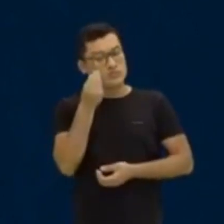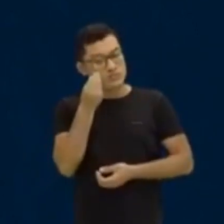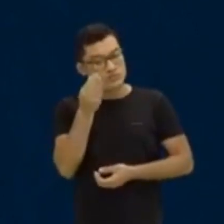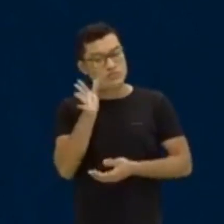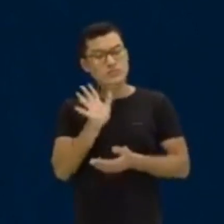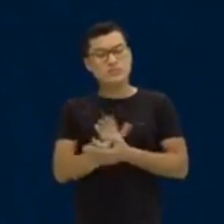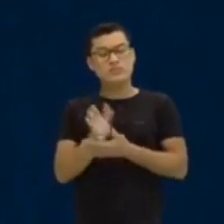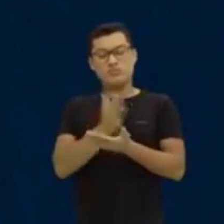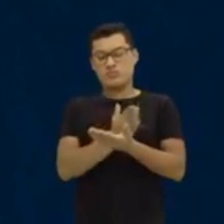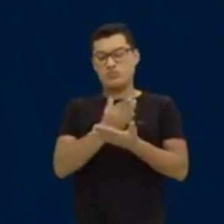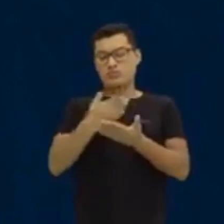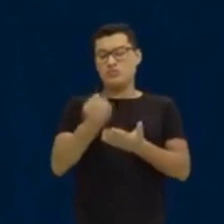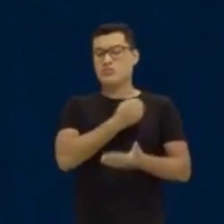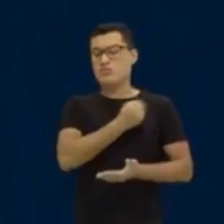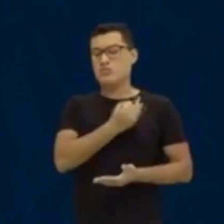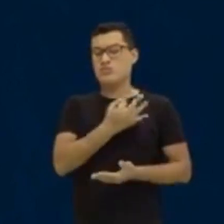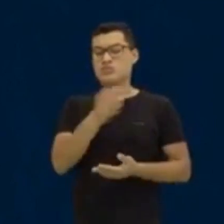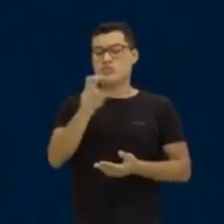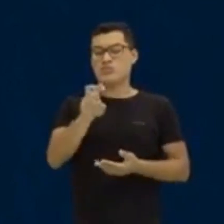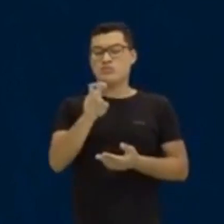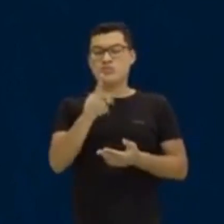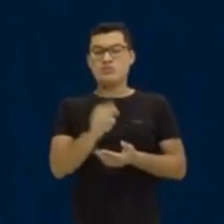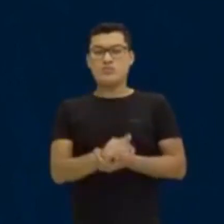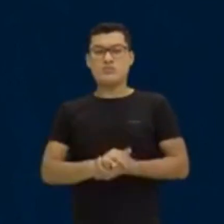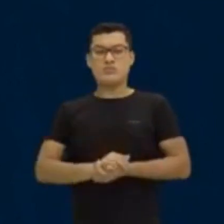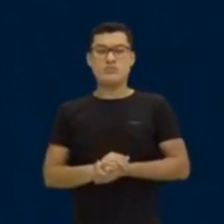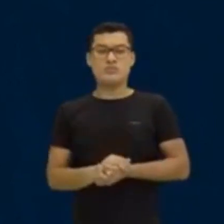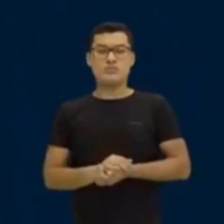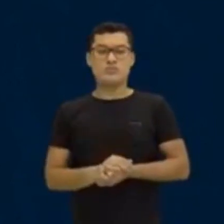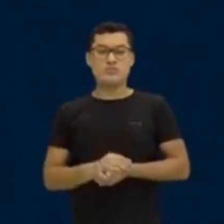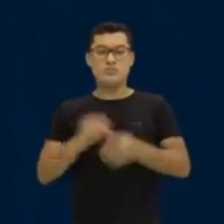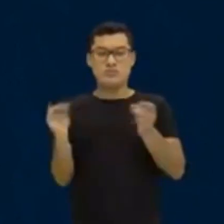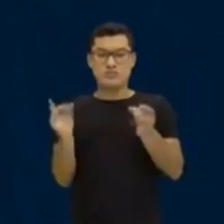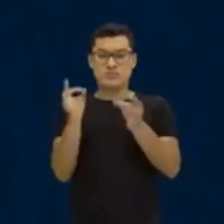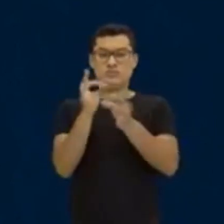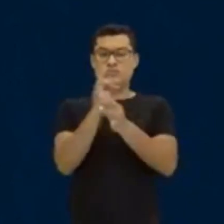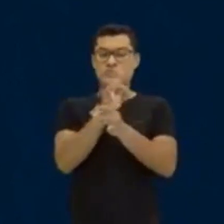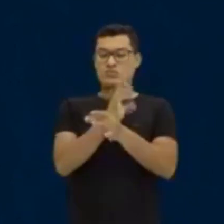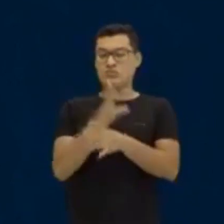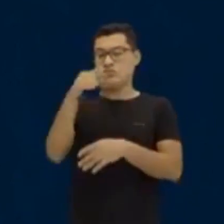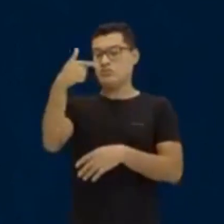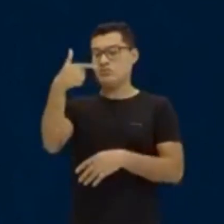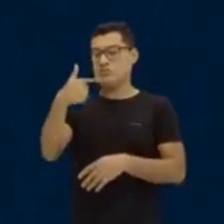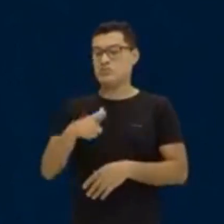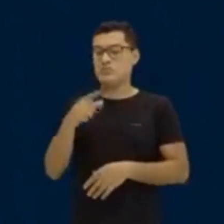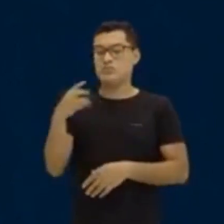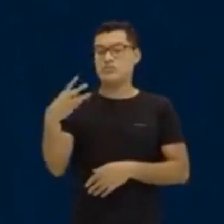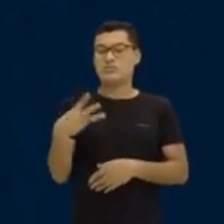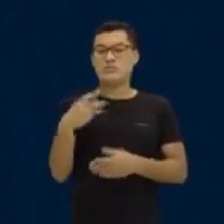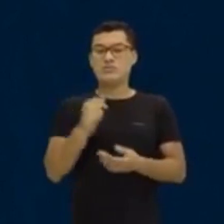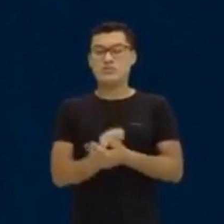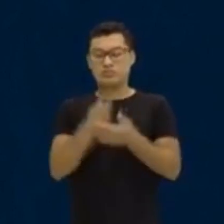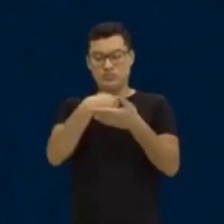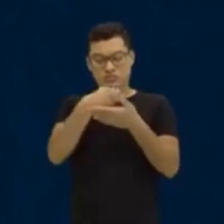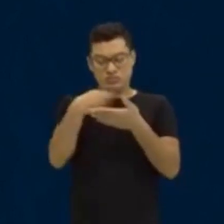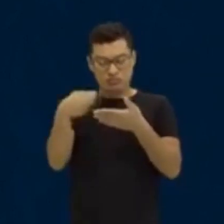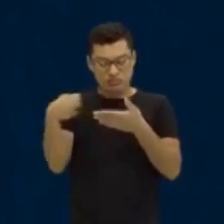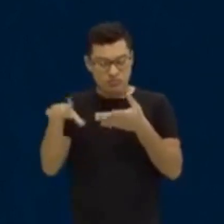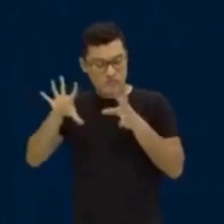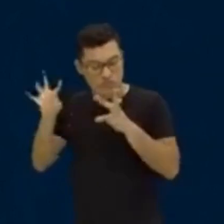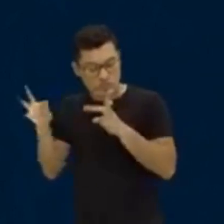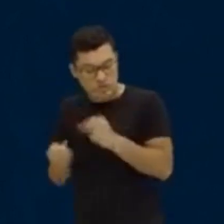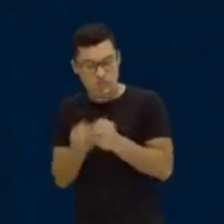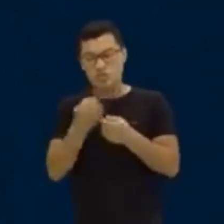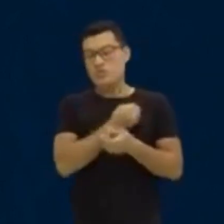começa no 5 e a primeira repetição, ela termina bem aqui. Certo? Então, eu vou escrever este número todo.